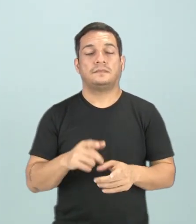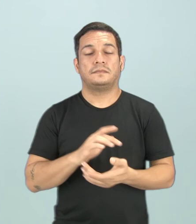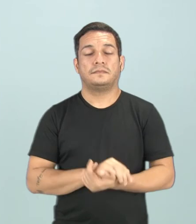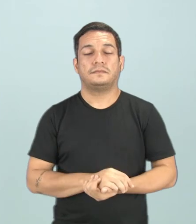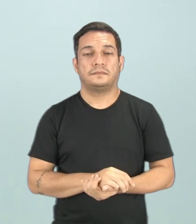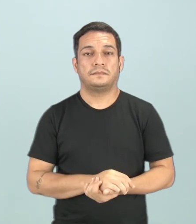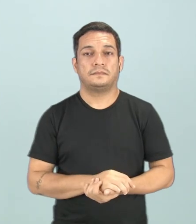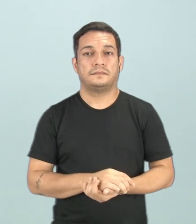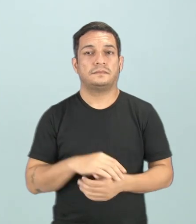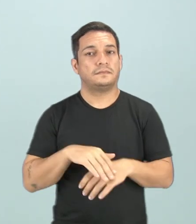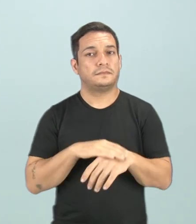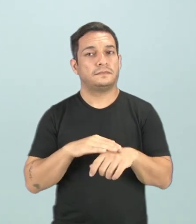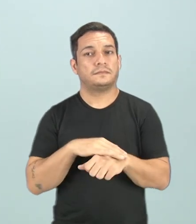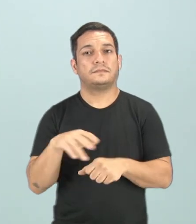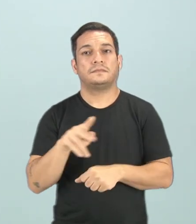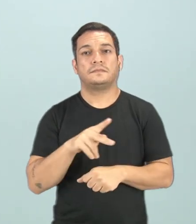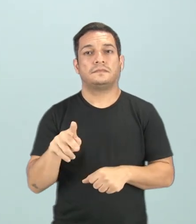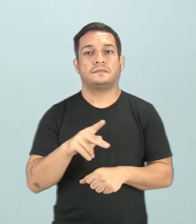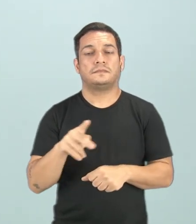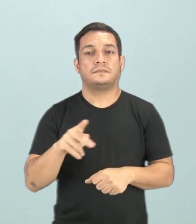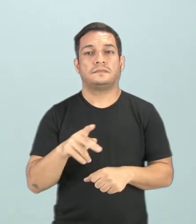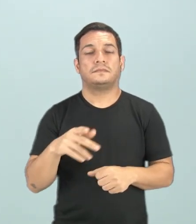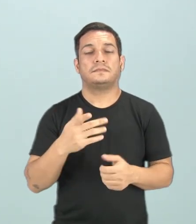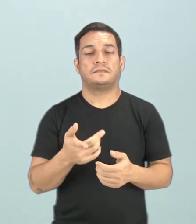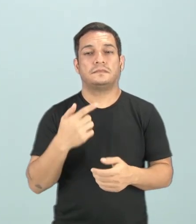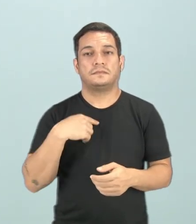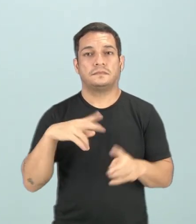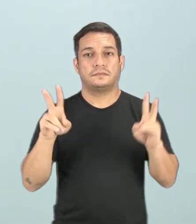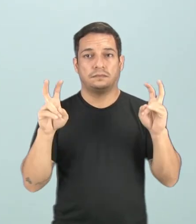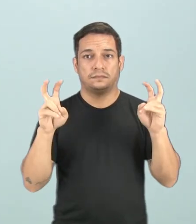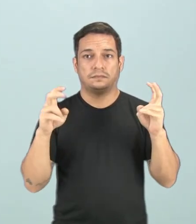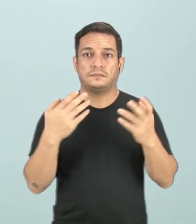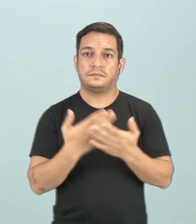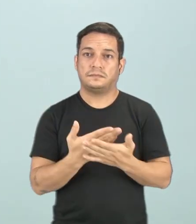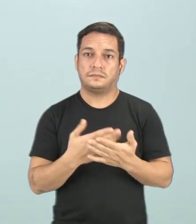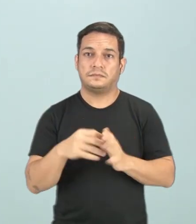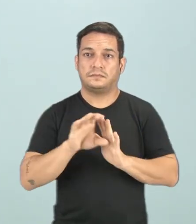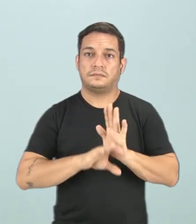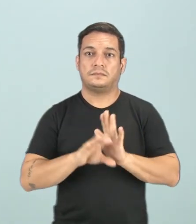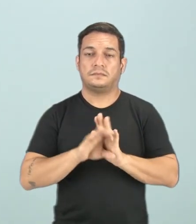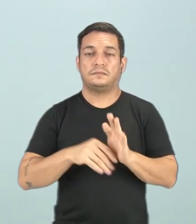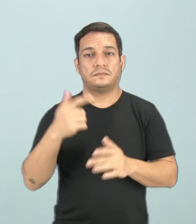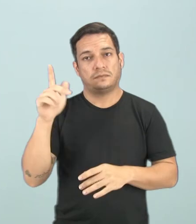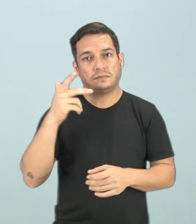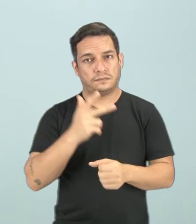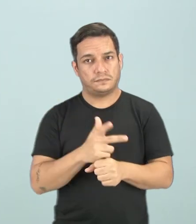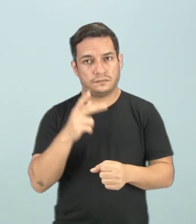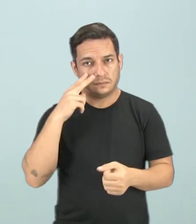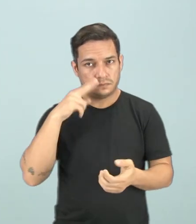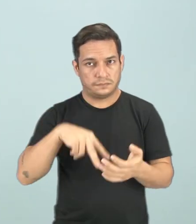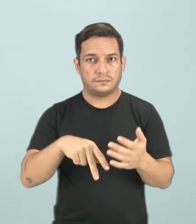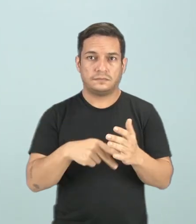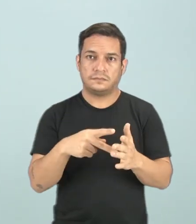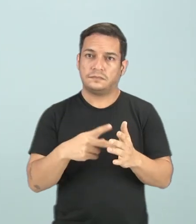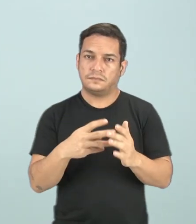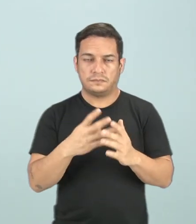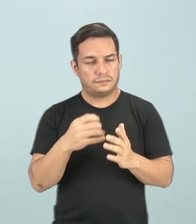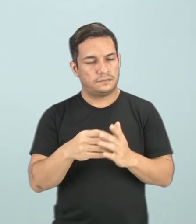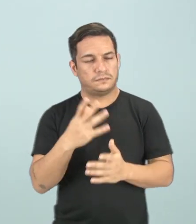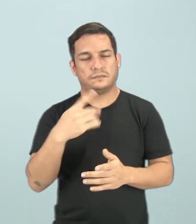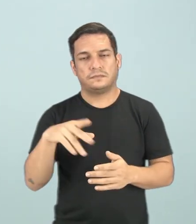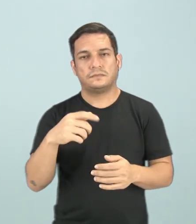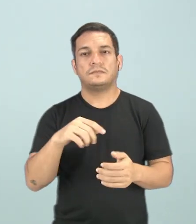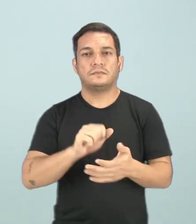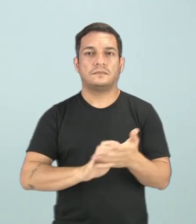converse com o seu professor acerca dessa aula. Assista outras vezes e vá lá nas